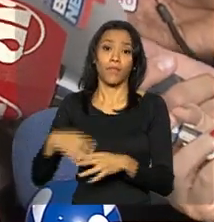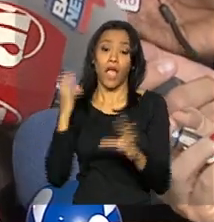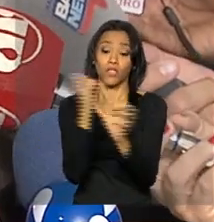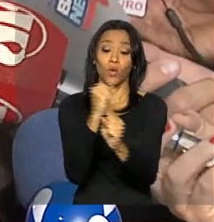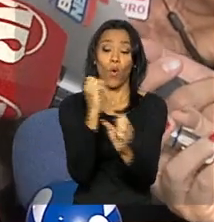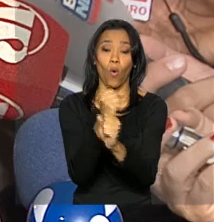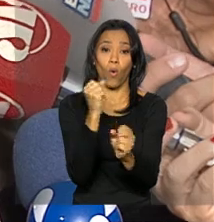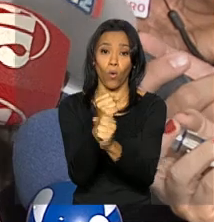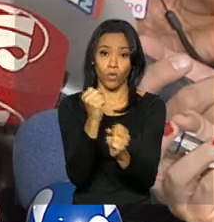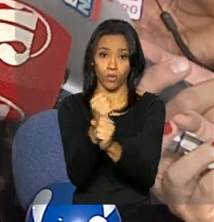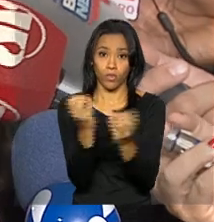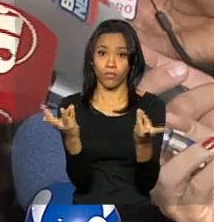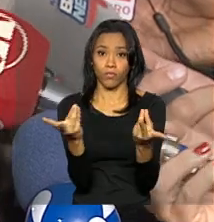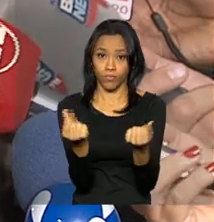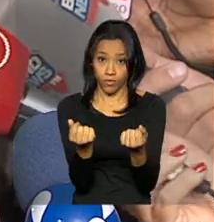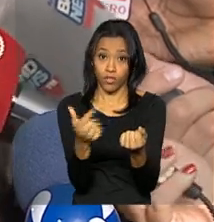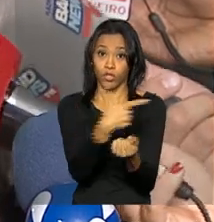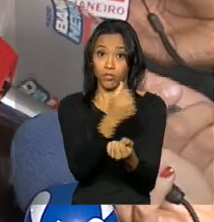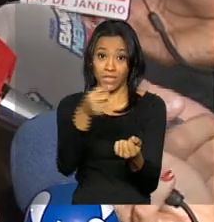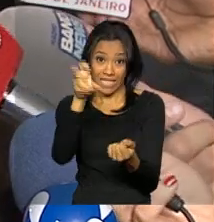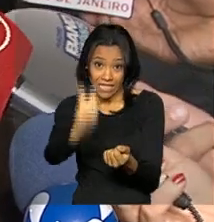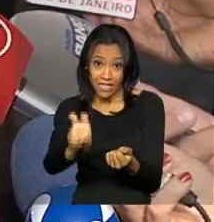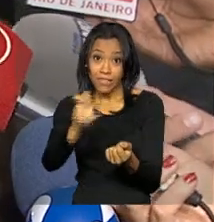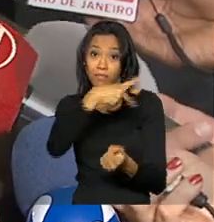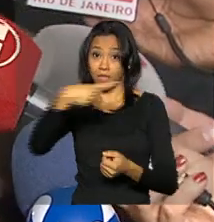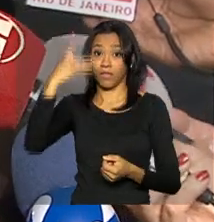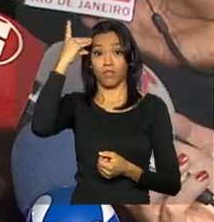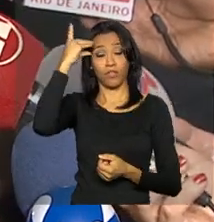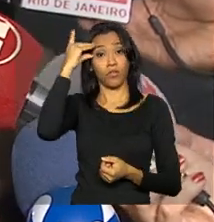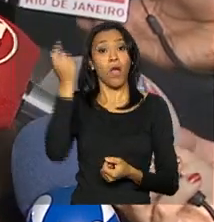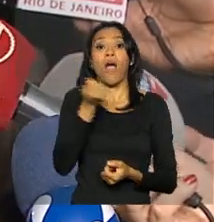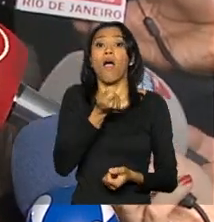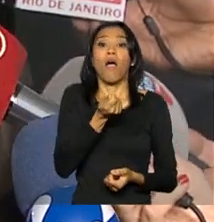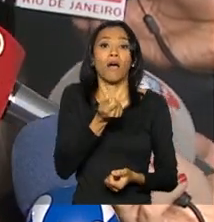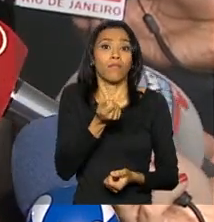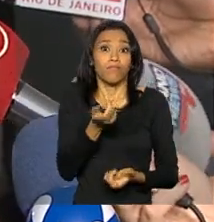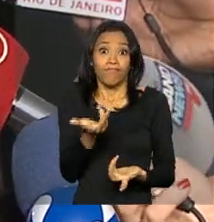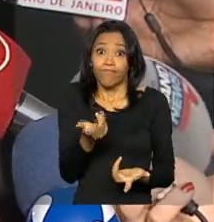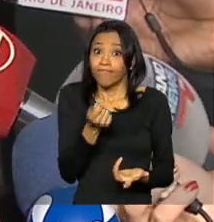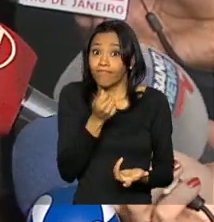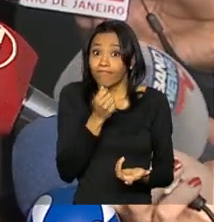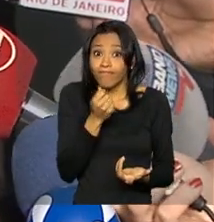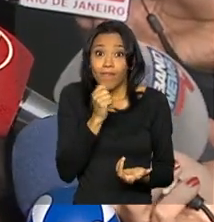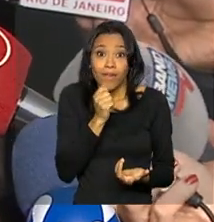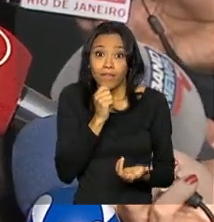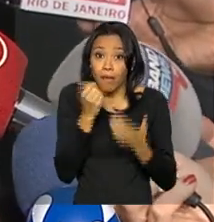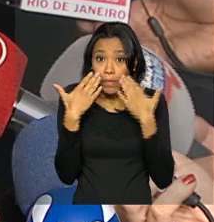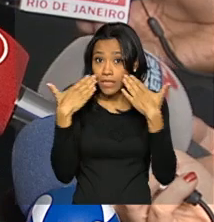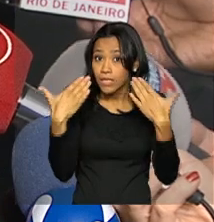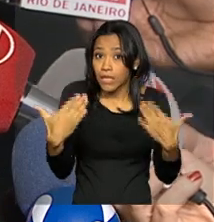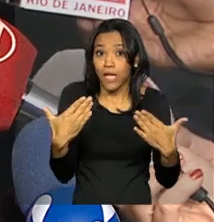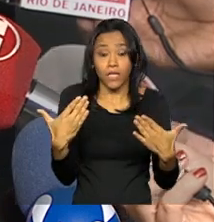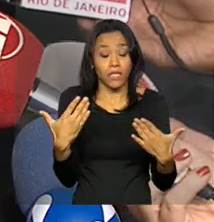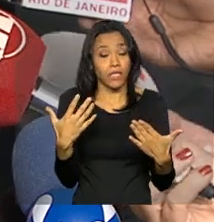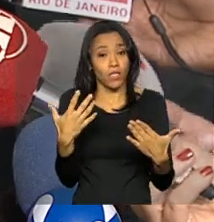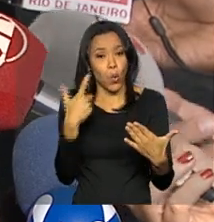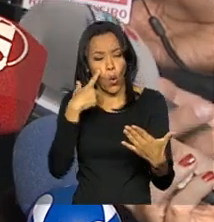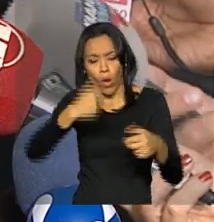2015 da presidenta Dilma sequer foram apresentadas, muito menos apreciadas, menos ainda